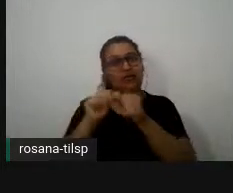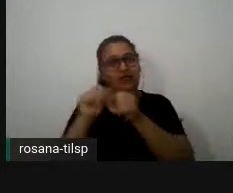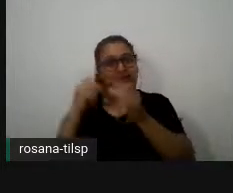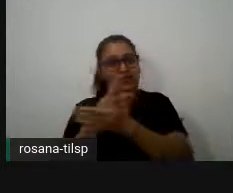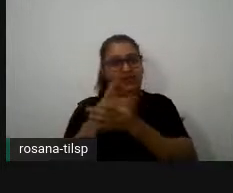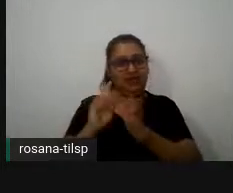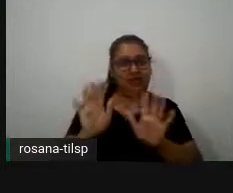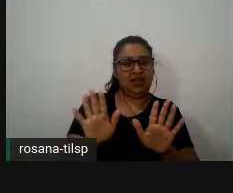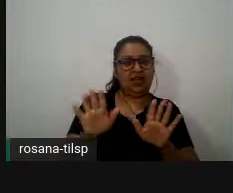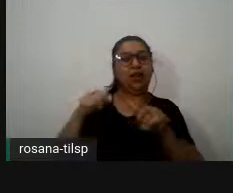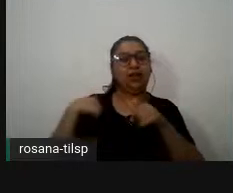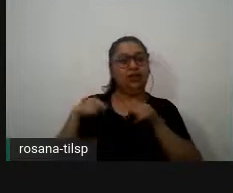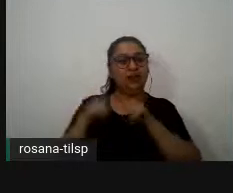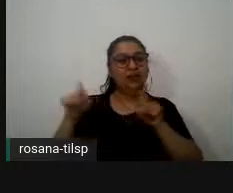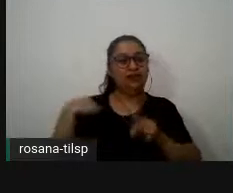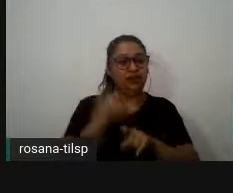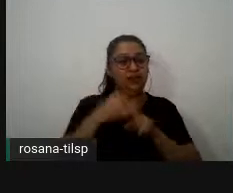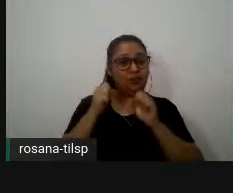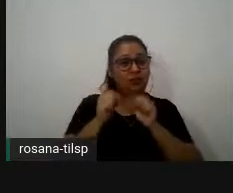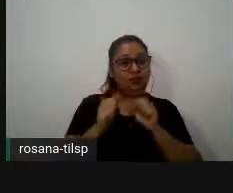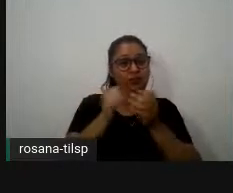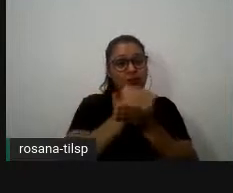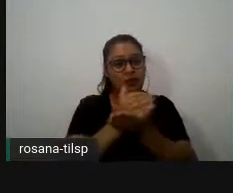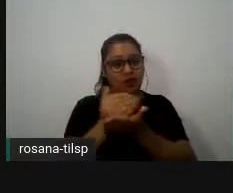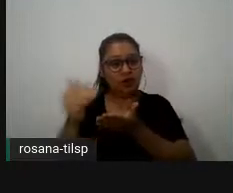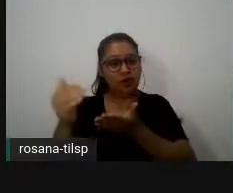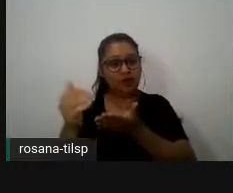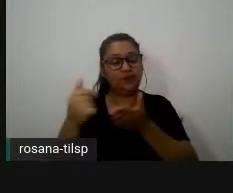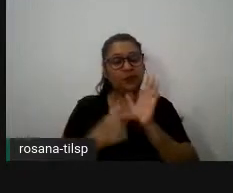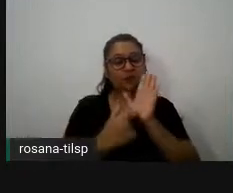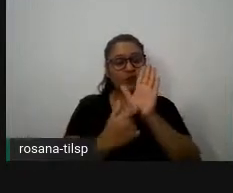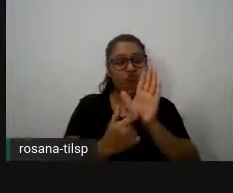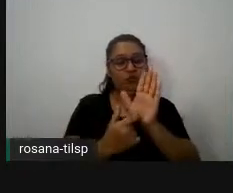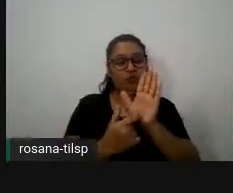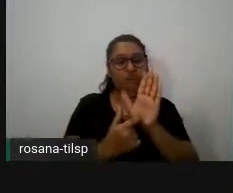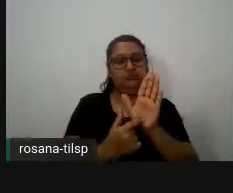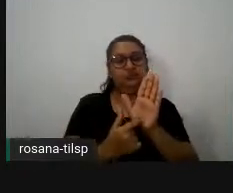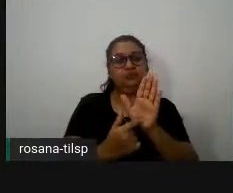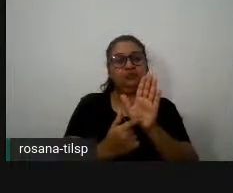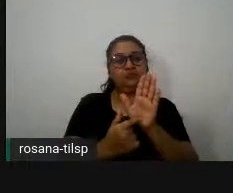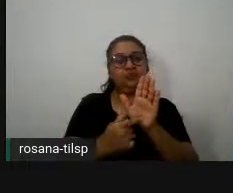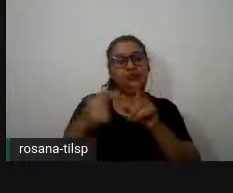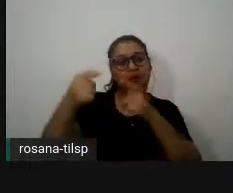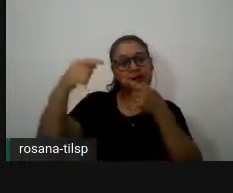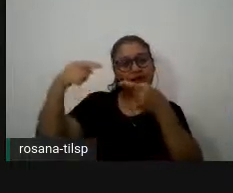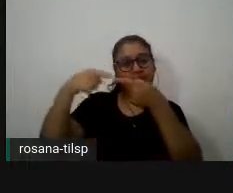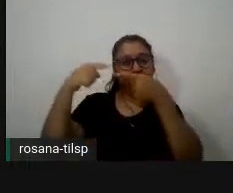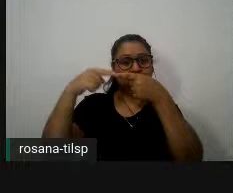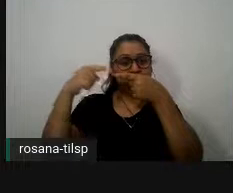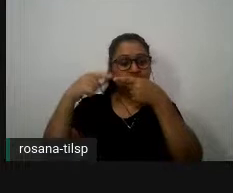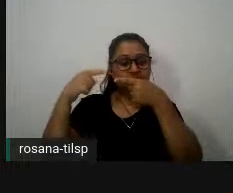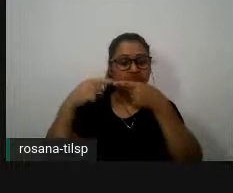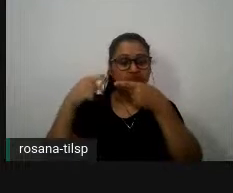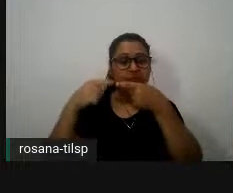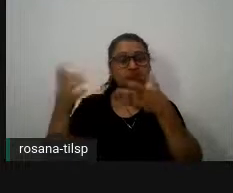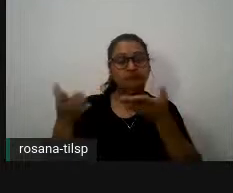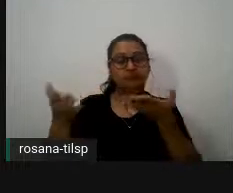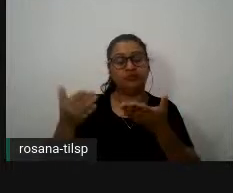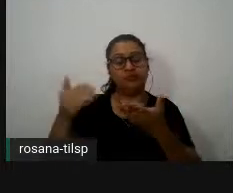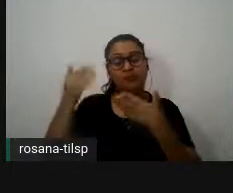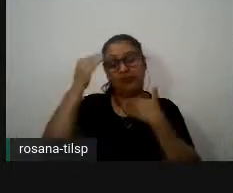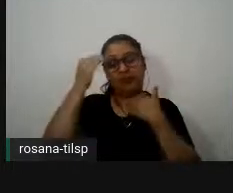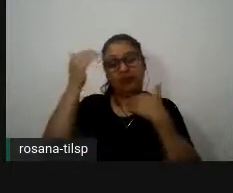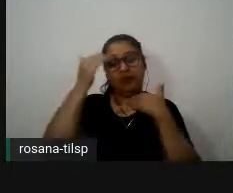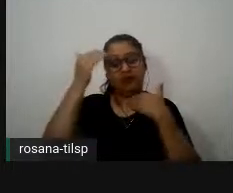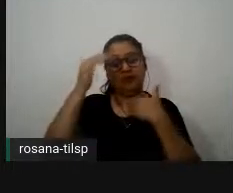acompanhar o que eu venho hoje apresentar primeiramente eu vou quero reiterar os agradecimentos